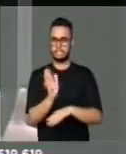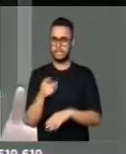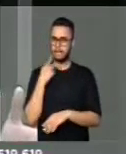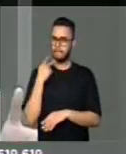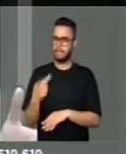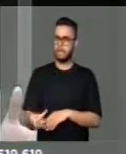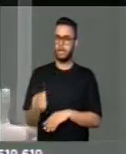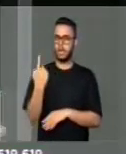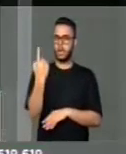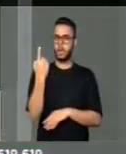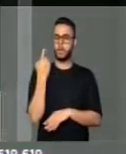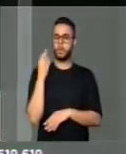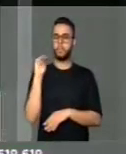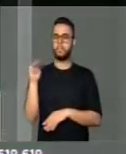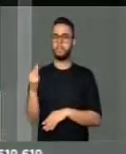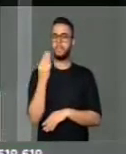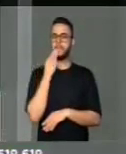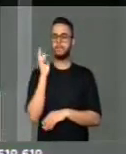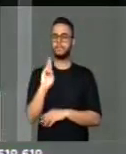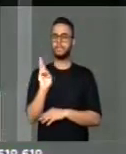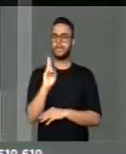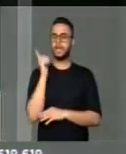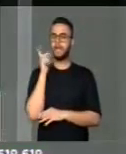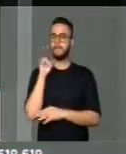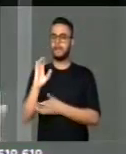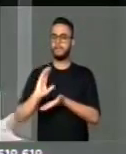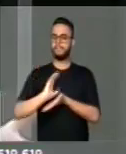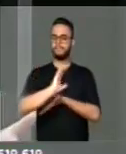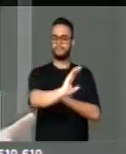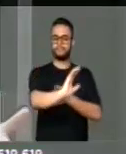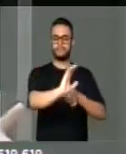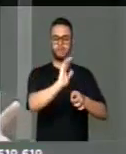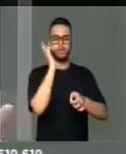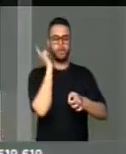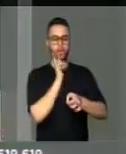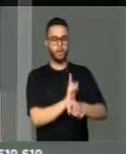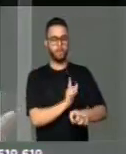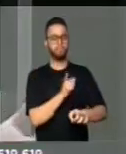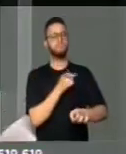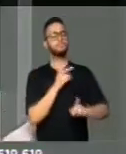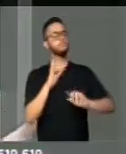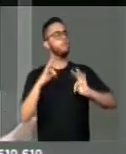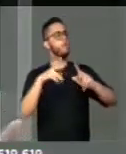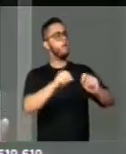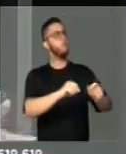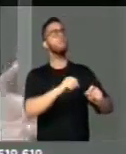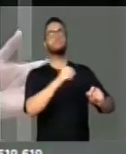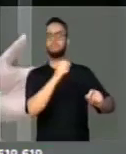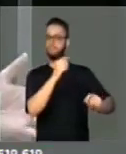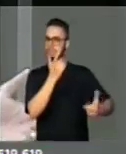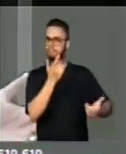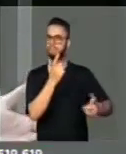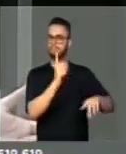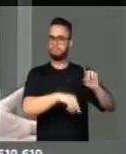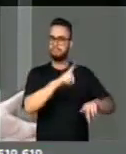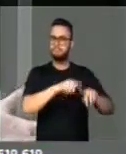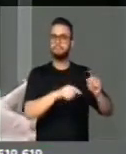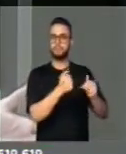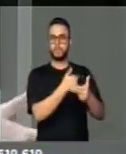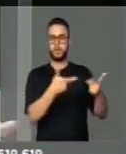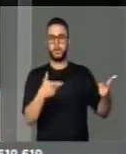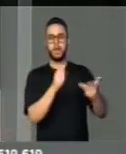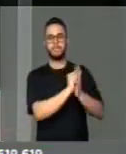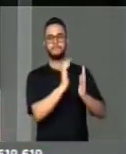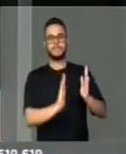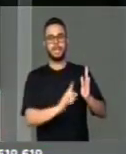milhão de reais para que o parque seja mantido e para que todas as atividades do parque que estavam fechadas por falta